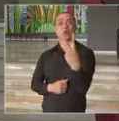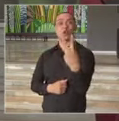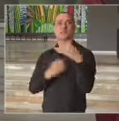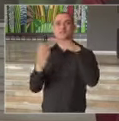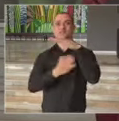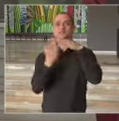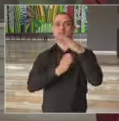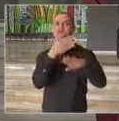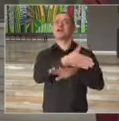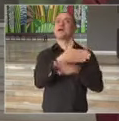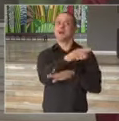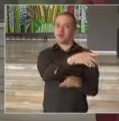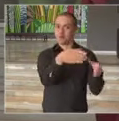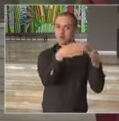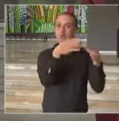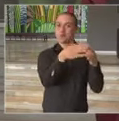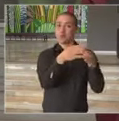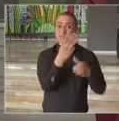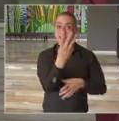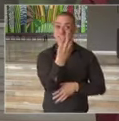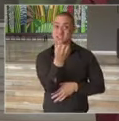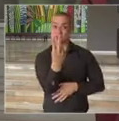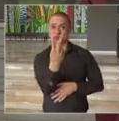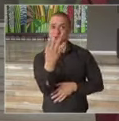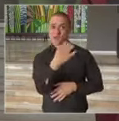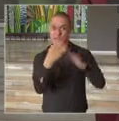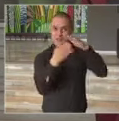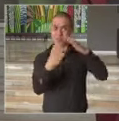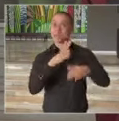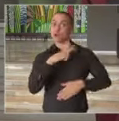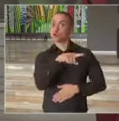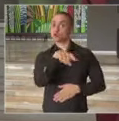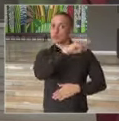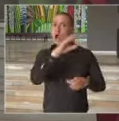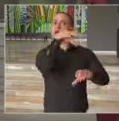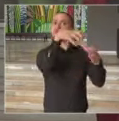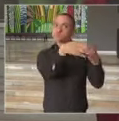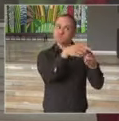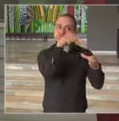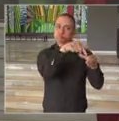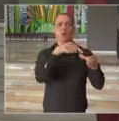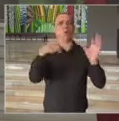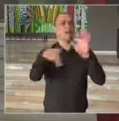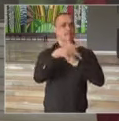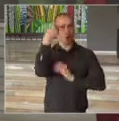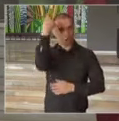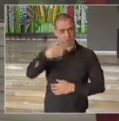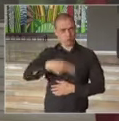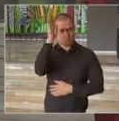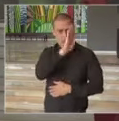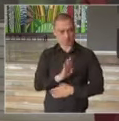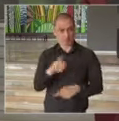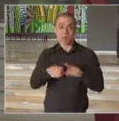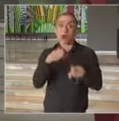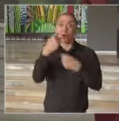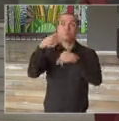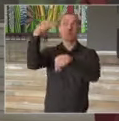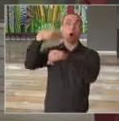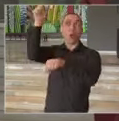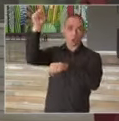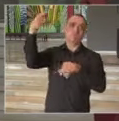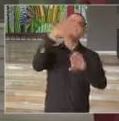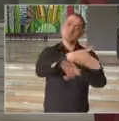empresas, todas elas do setor privado, empresas nacionais e multinacionais.